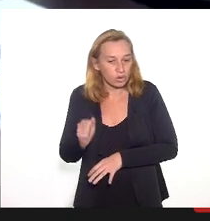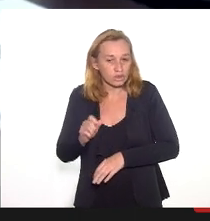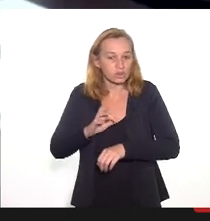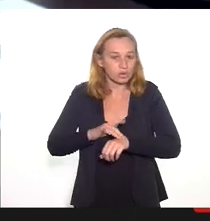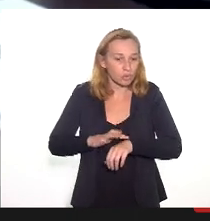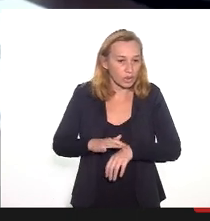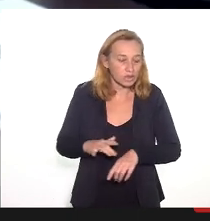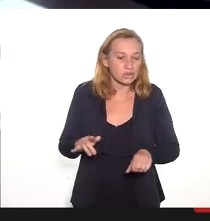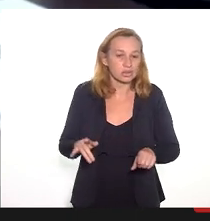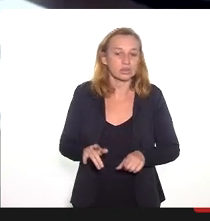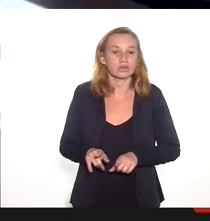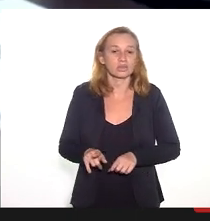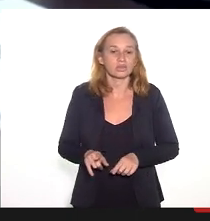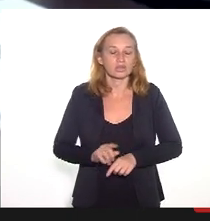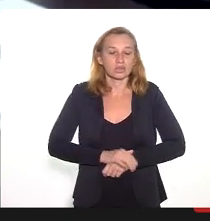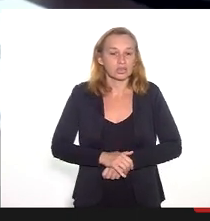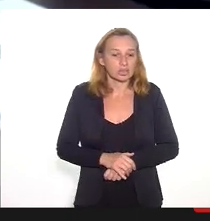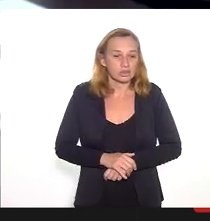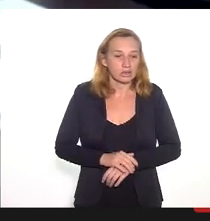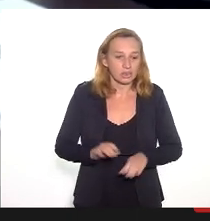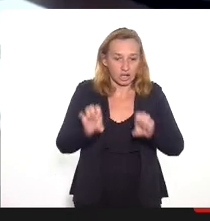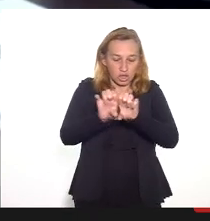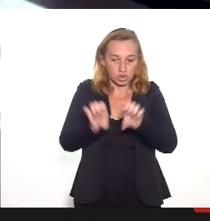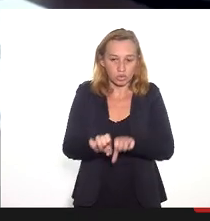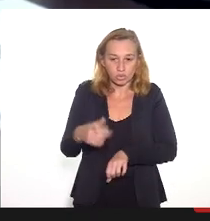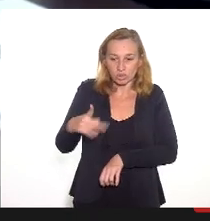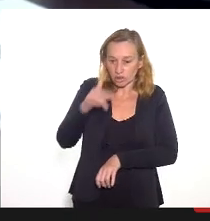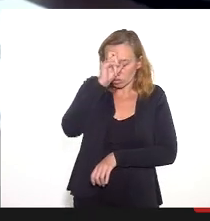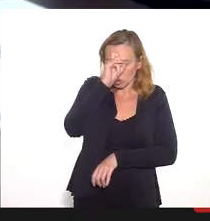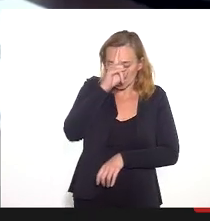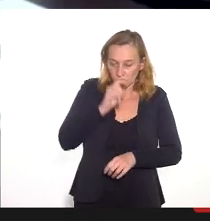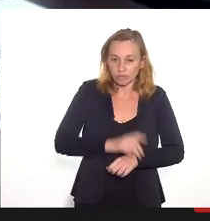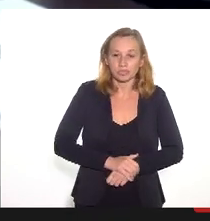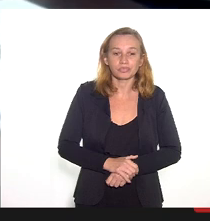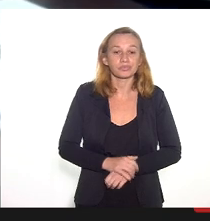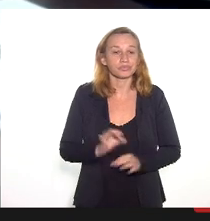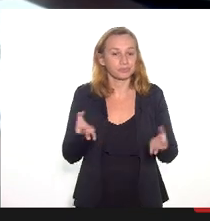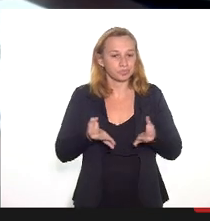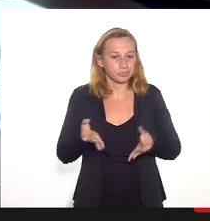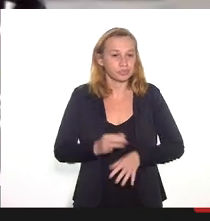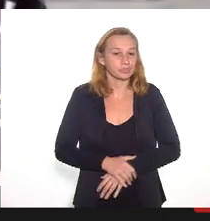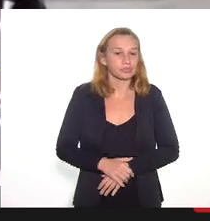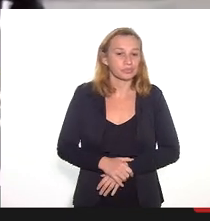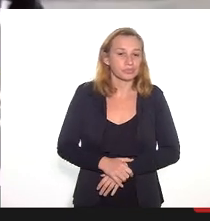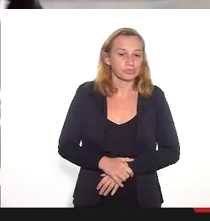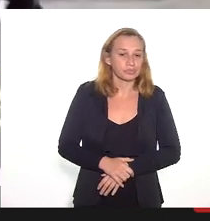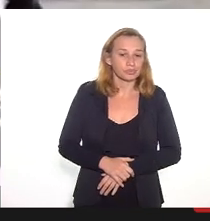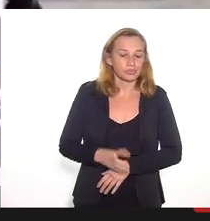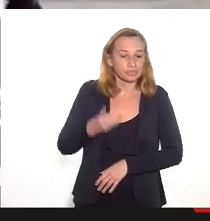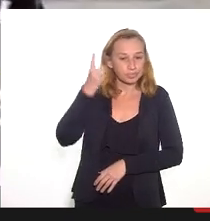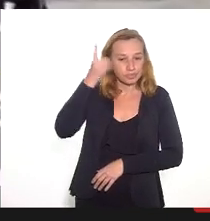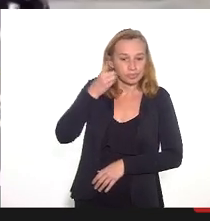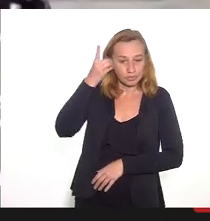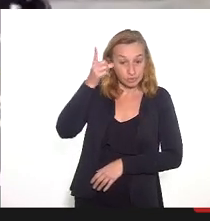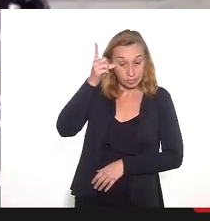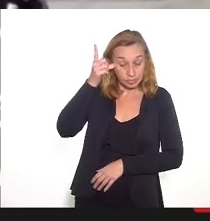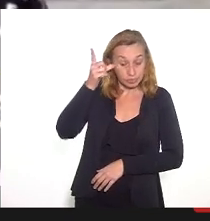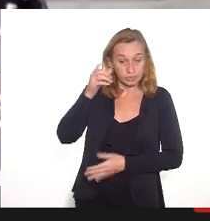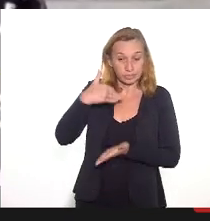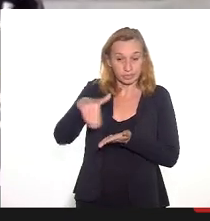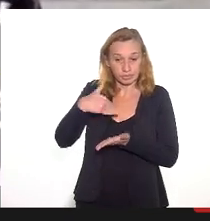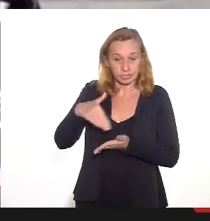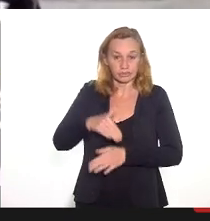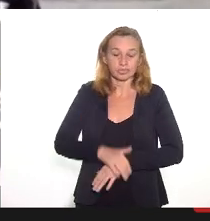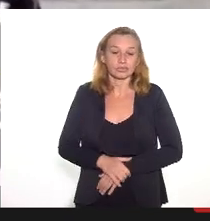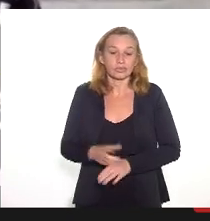complexidade dele por conta da estrutura física dele. Perfeito. Eu vou passar para a deputada Lucinha, secretário,